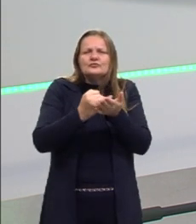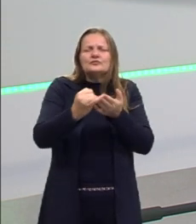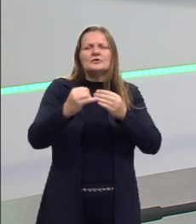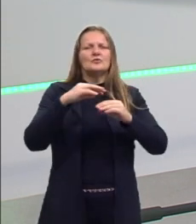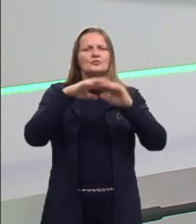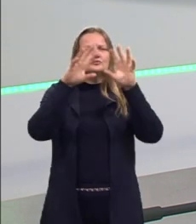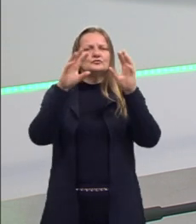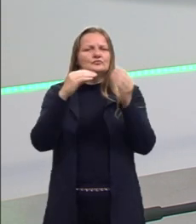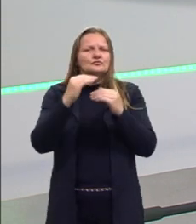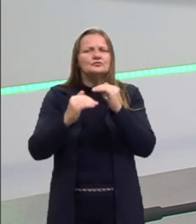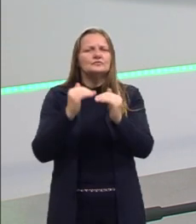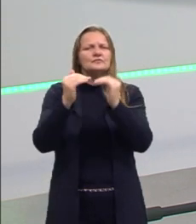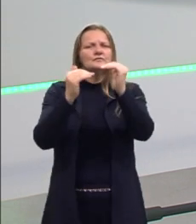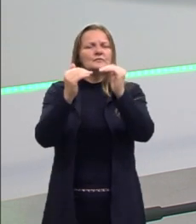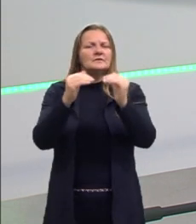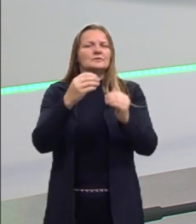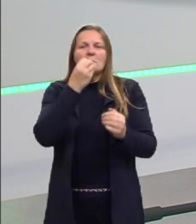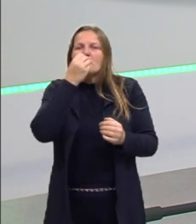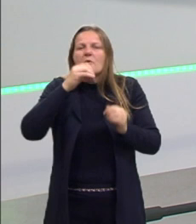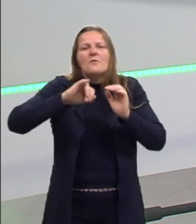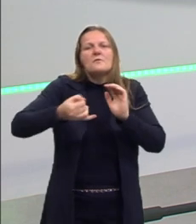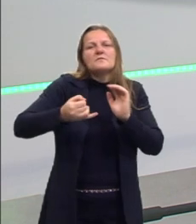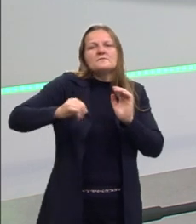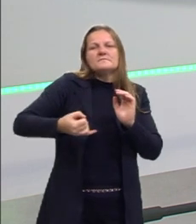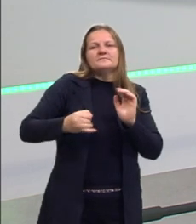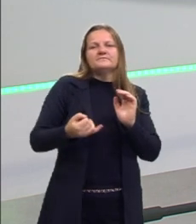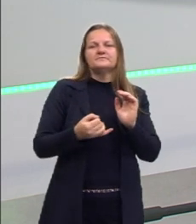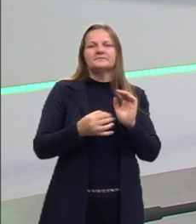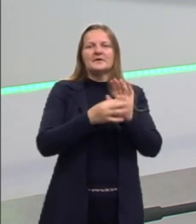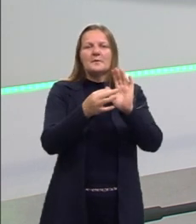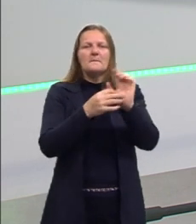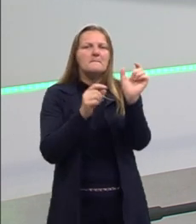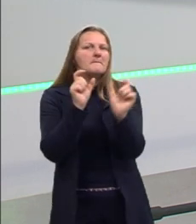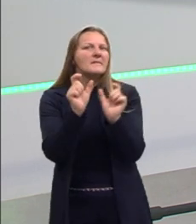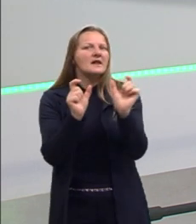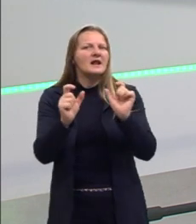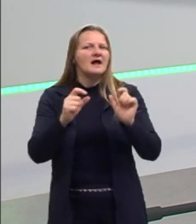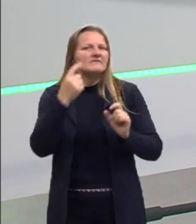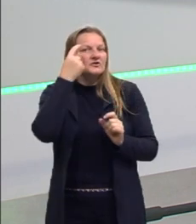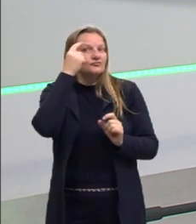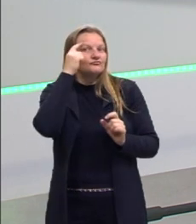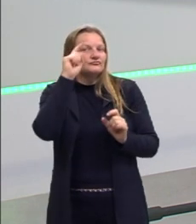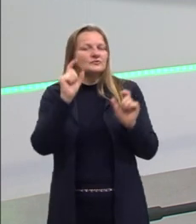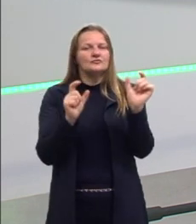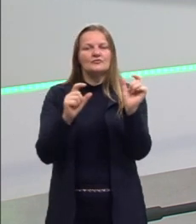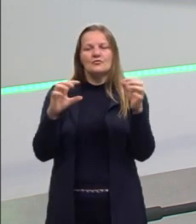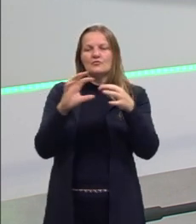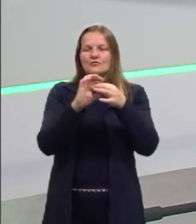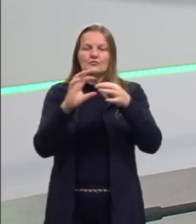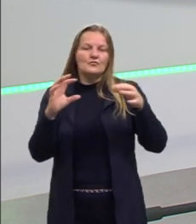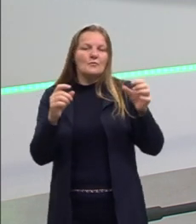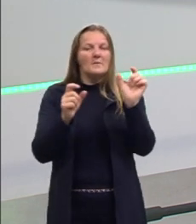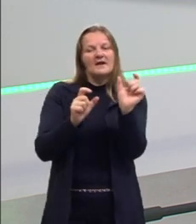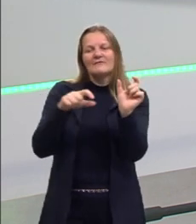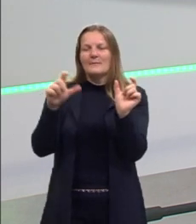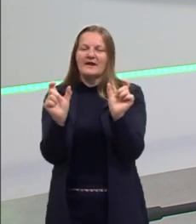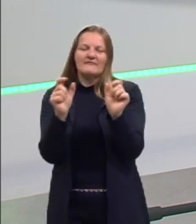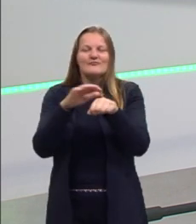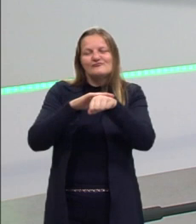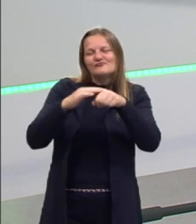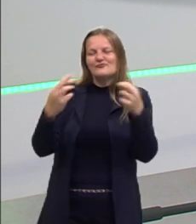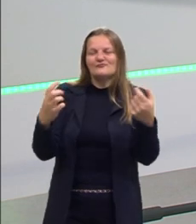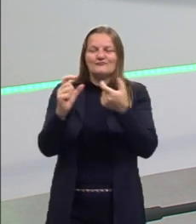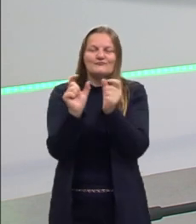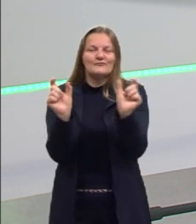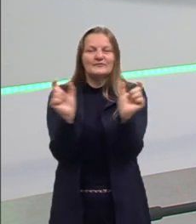desenvolvimentos com bons argumentos, com palavras que conversam umas com as outras, aquele texto